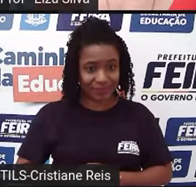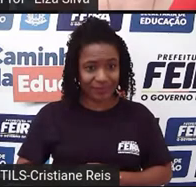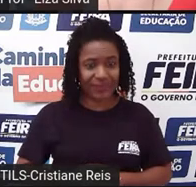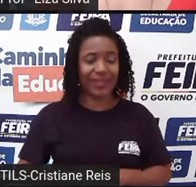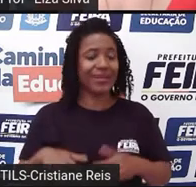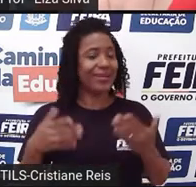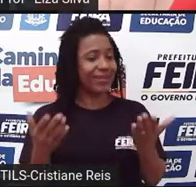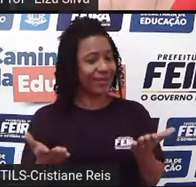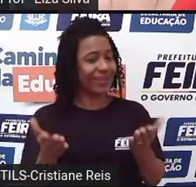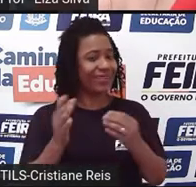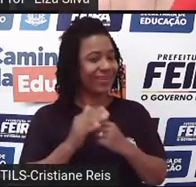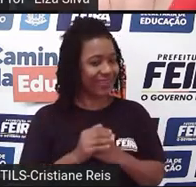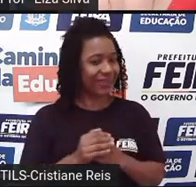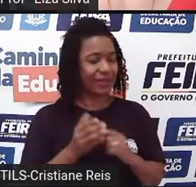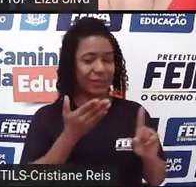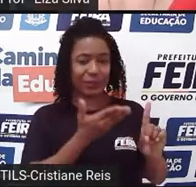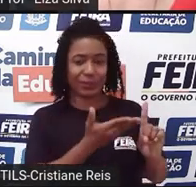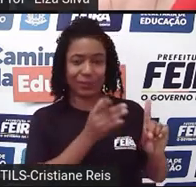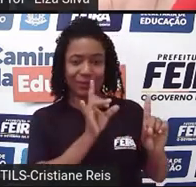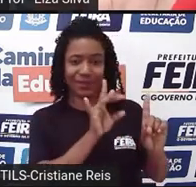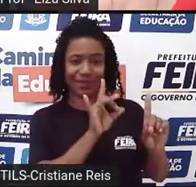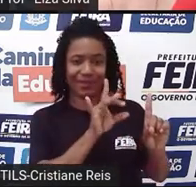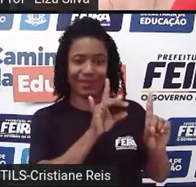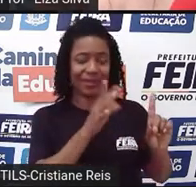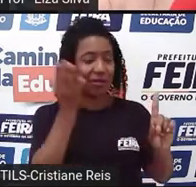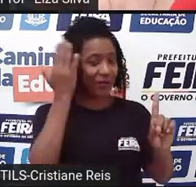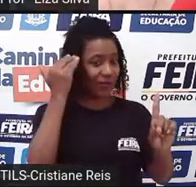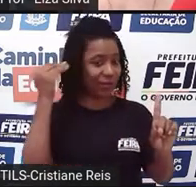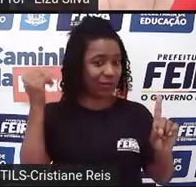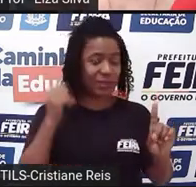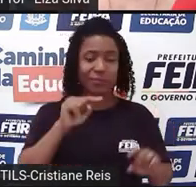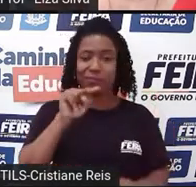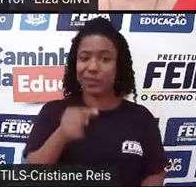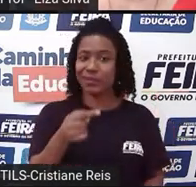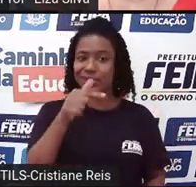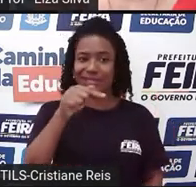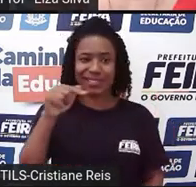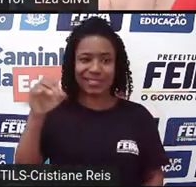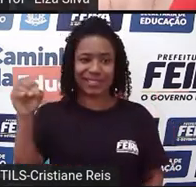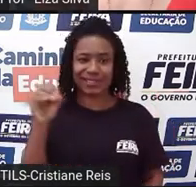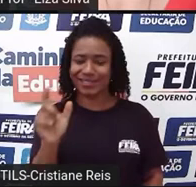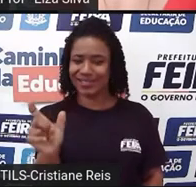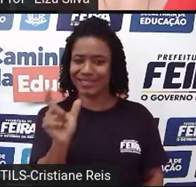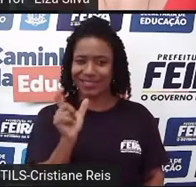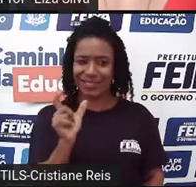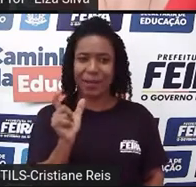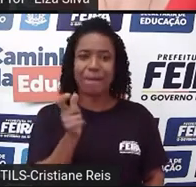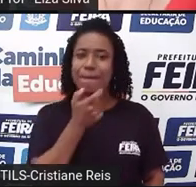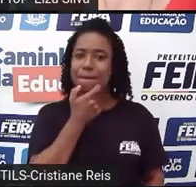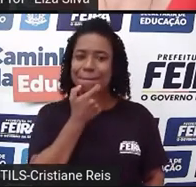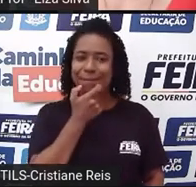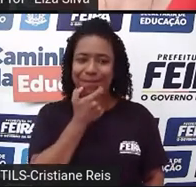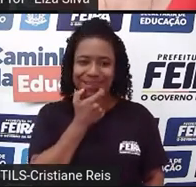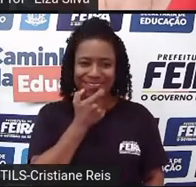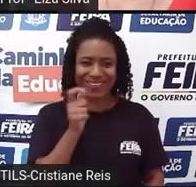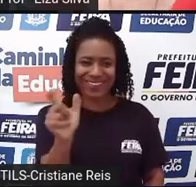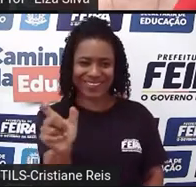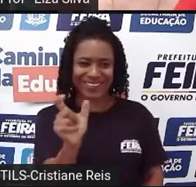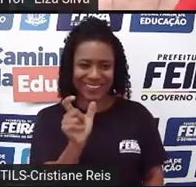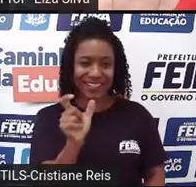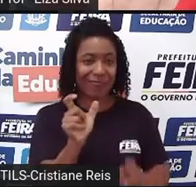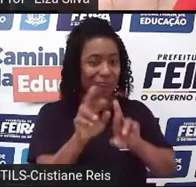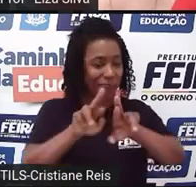era famoso porque inventou mais de 1,700 palavras. Observem que